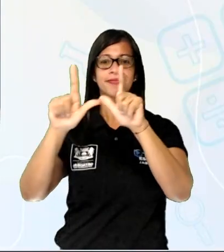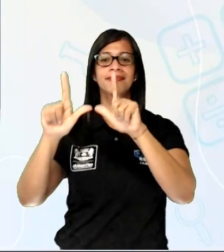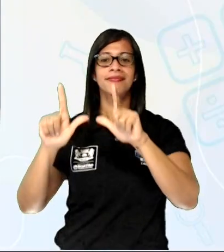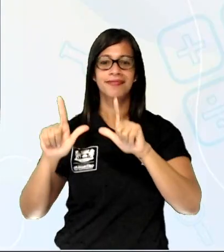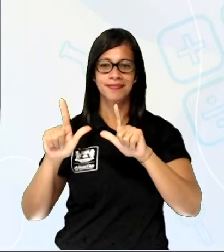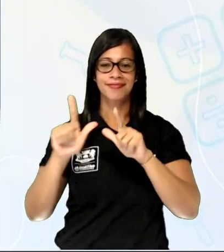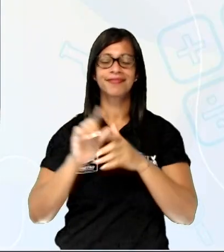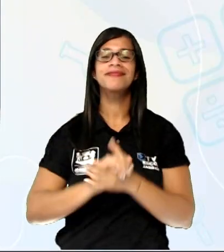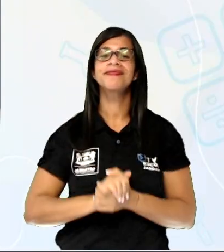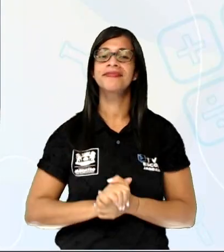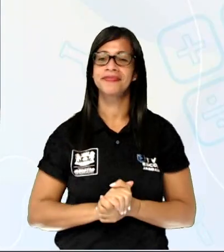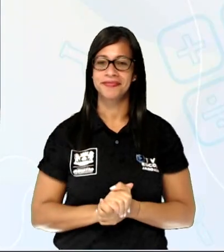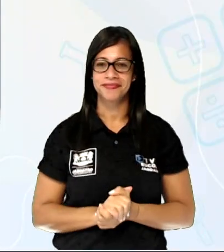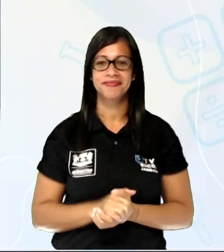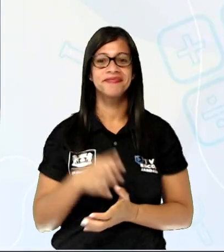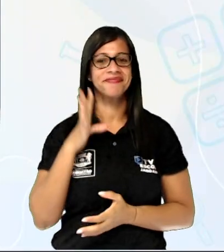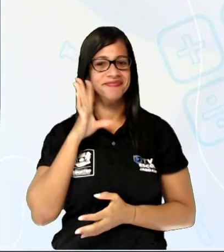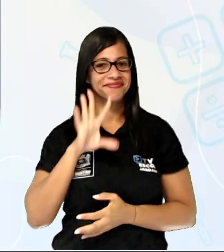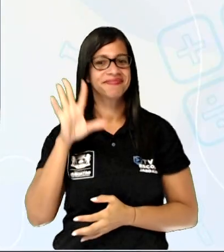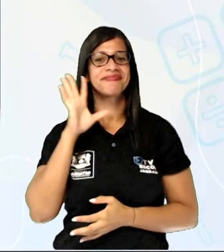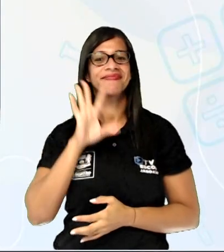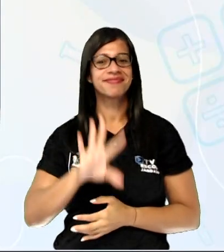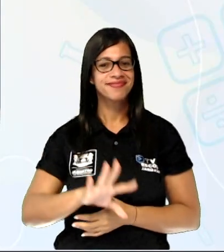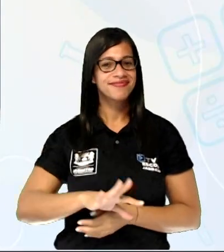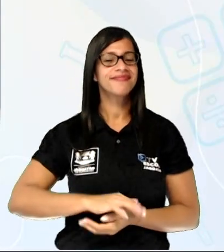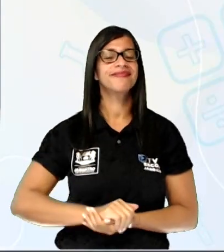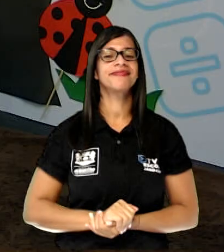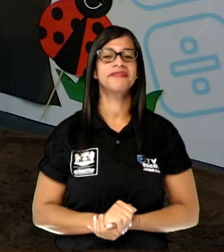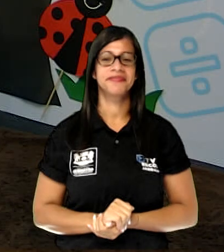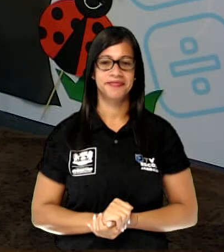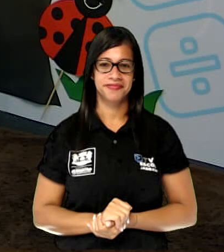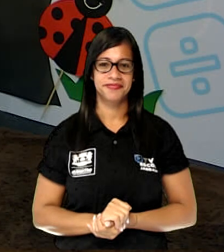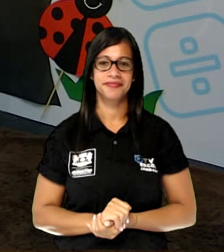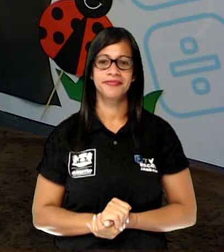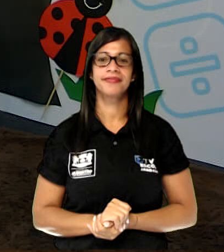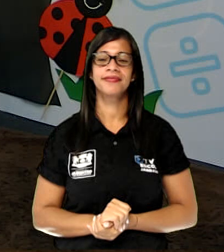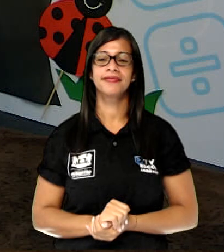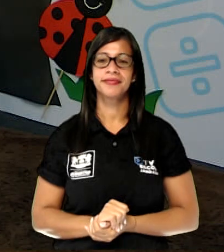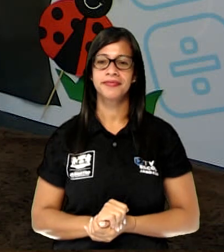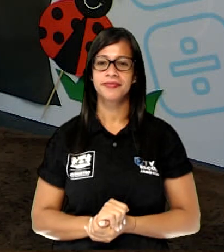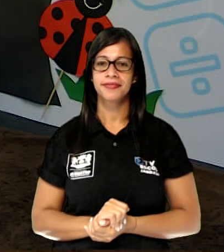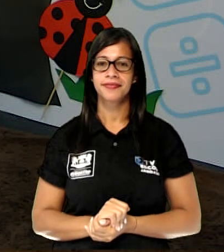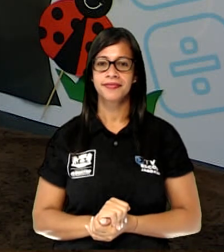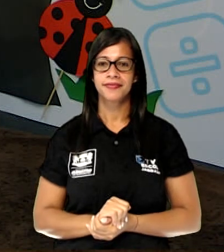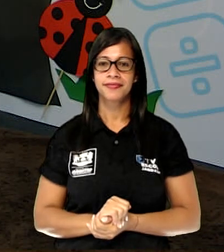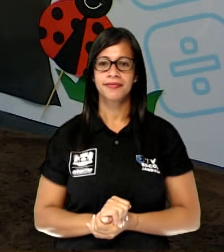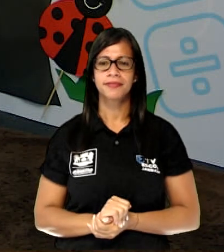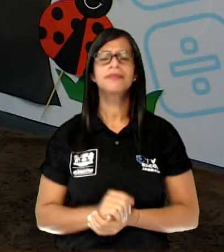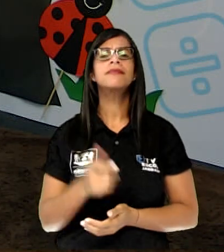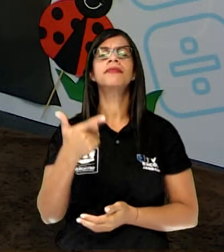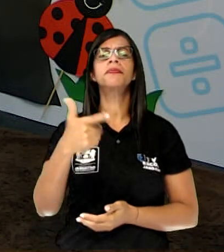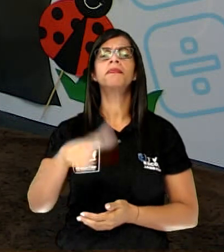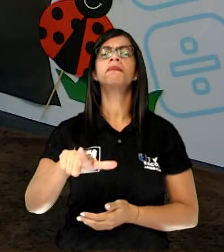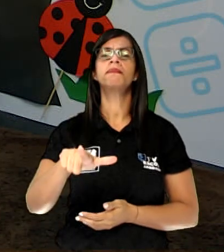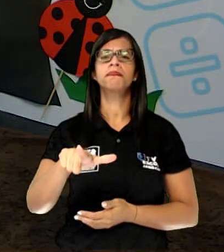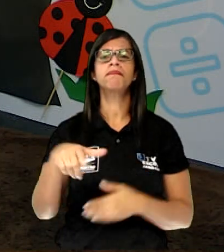Que legal! Uma coruja. Bom, o próximo animal,